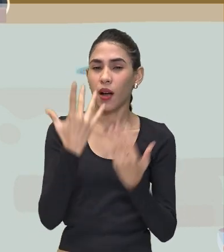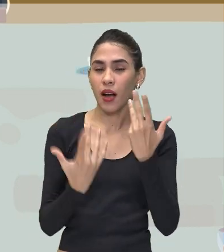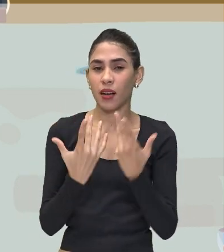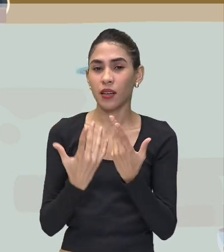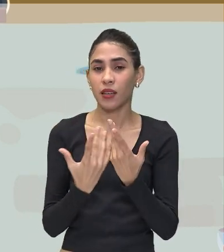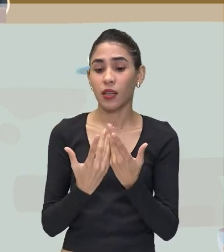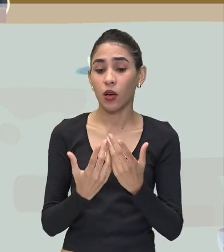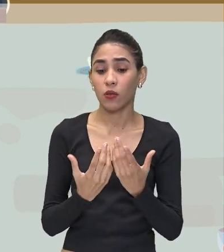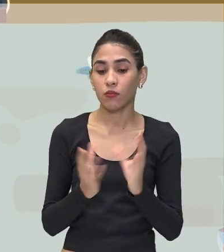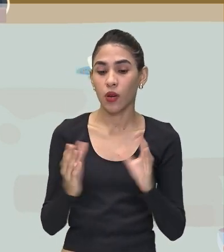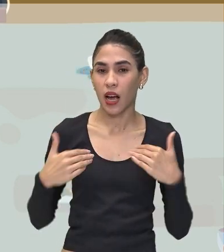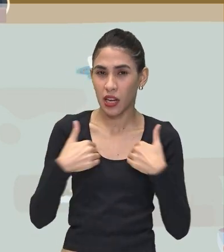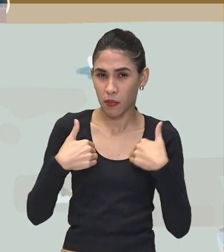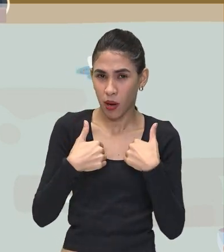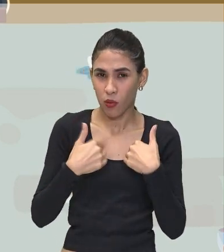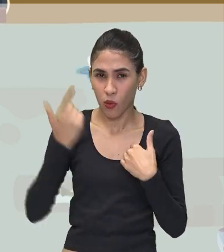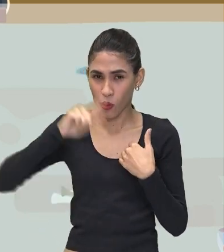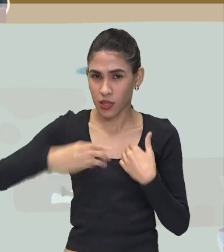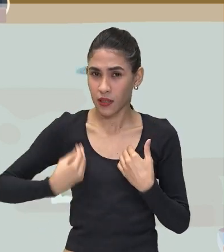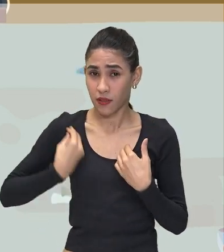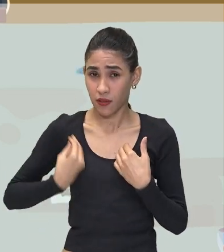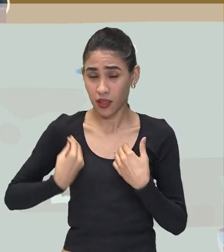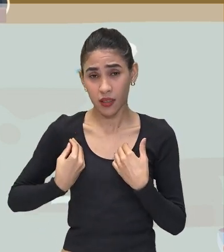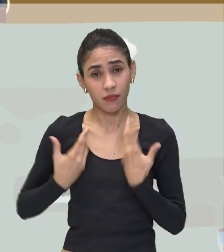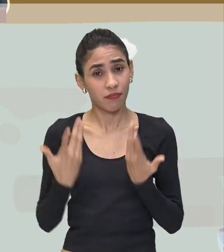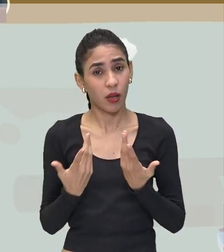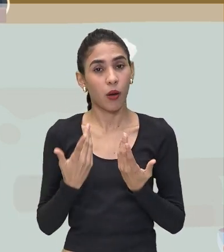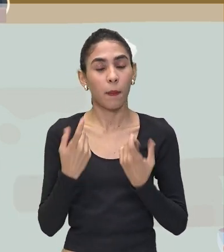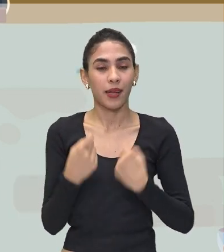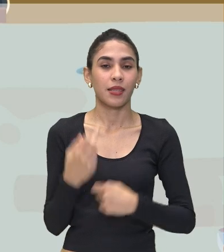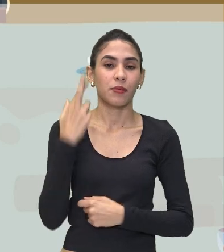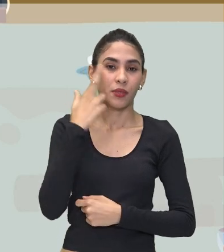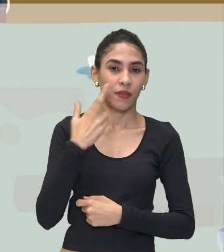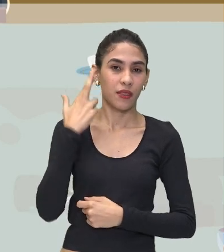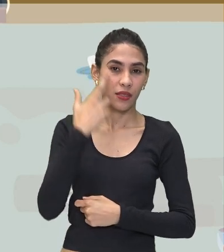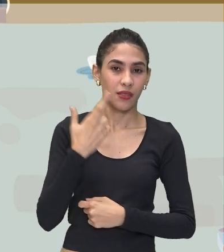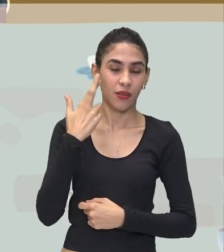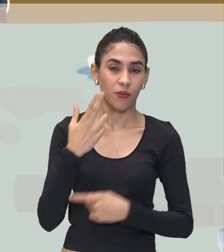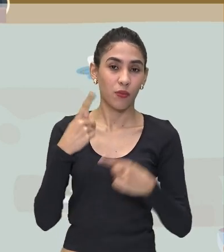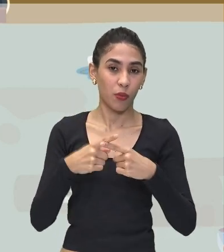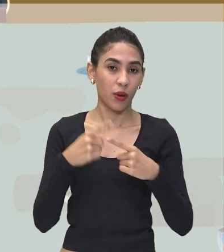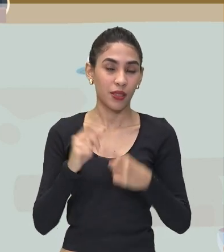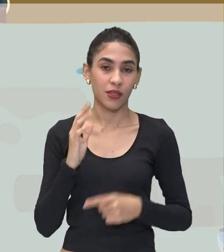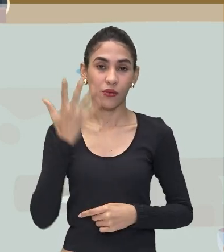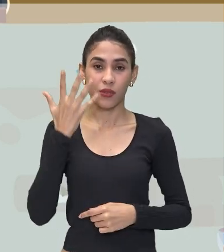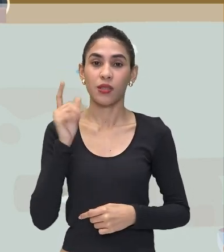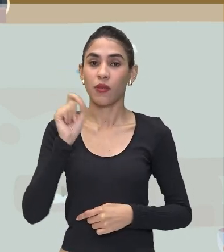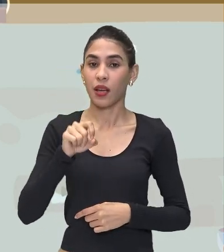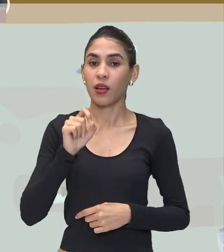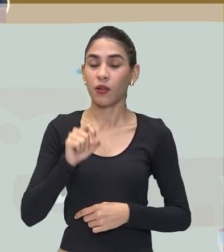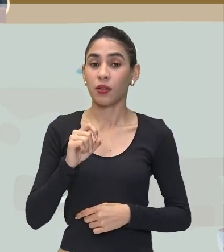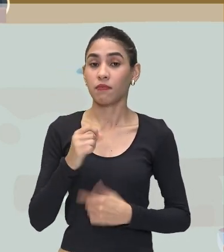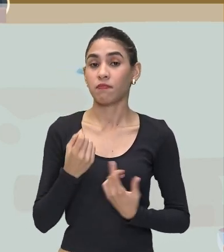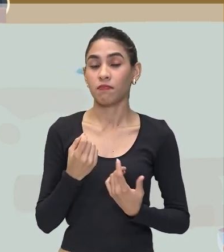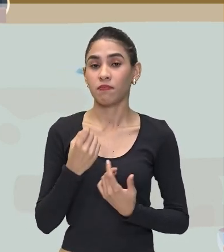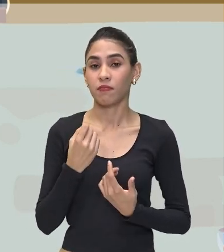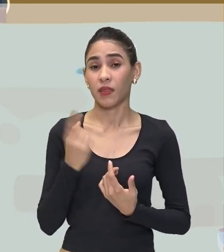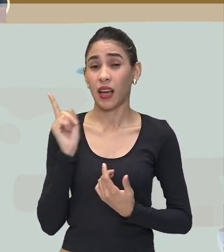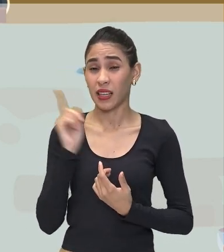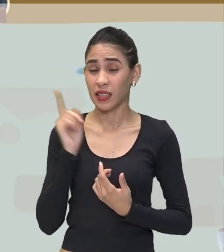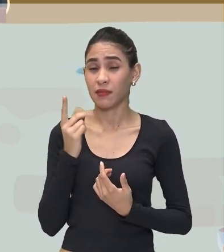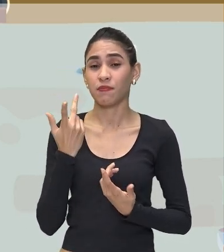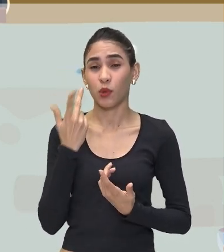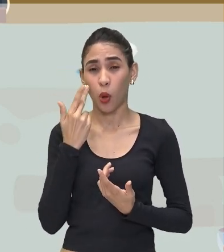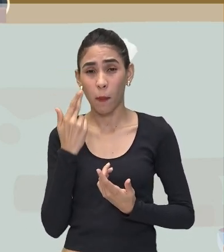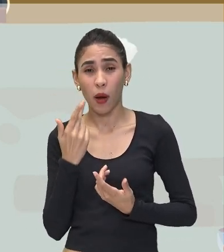sobrevivem? Então é toda uma reflexão Que a gente precisa fazer Porque essas situações Aqui são bem comuns Principalmente nas